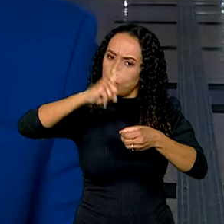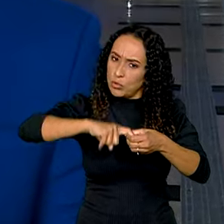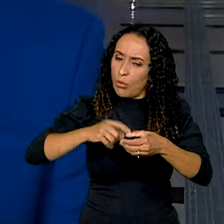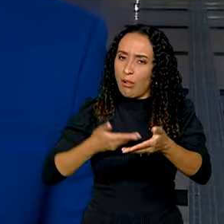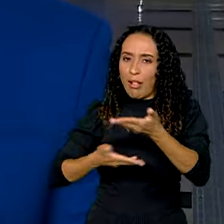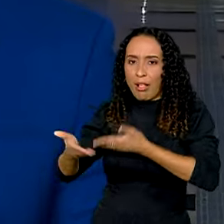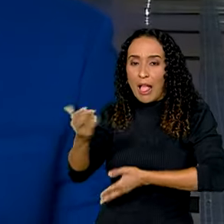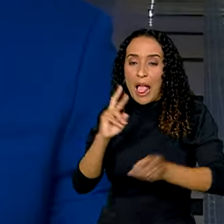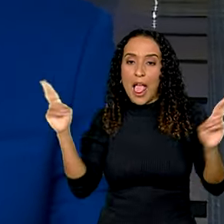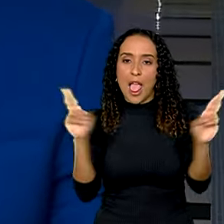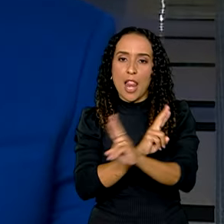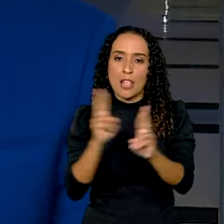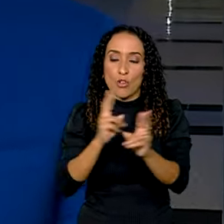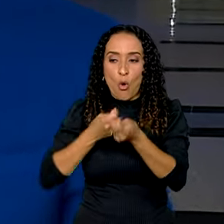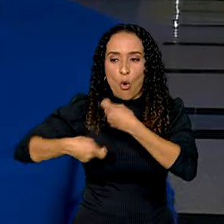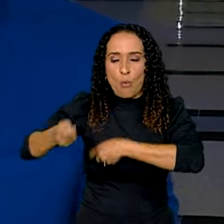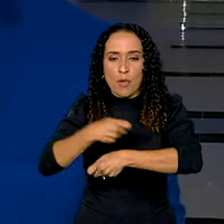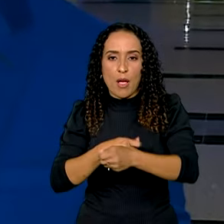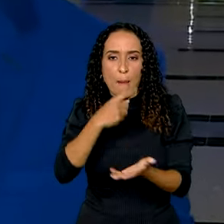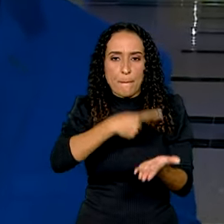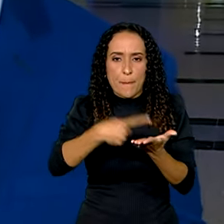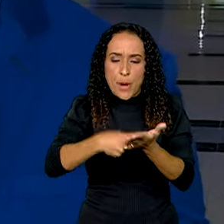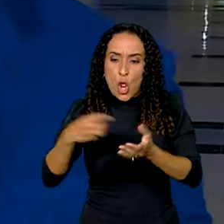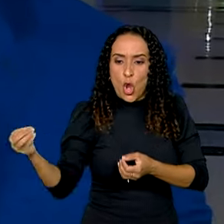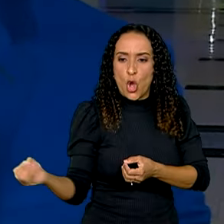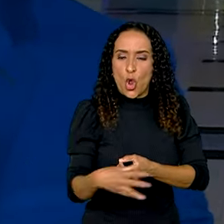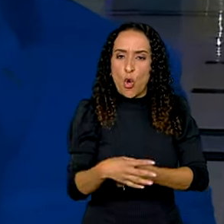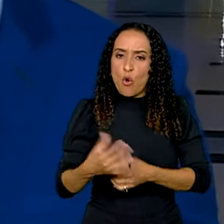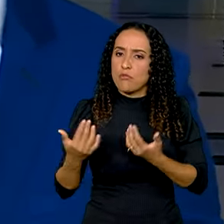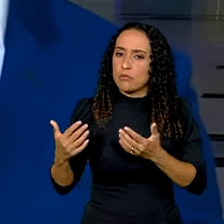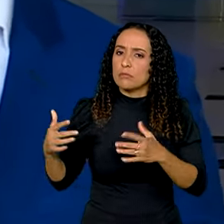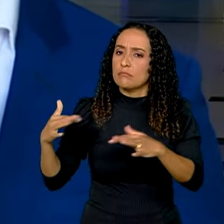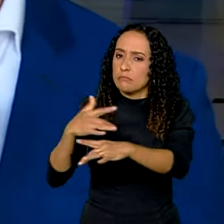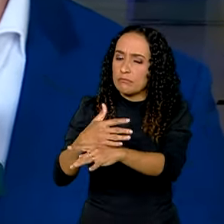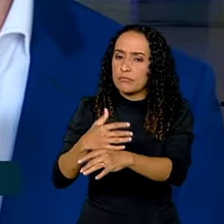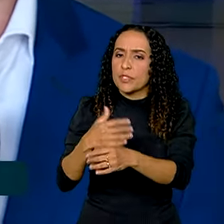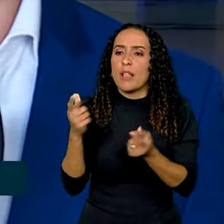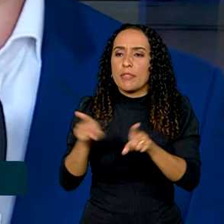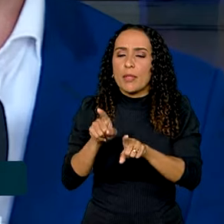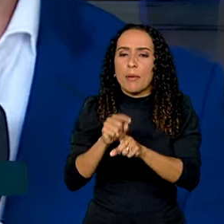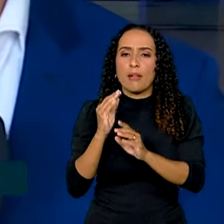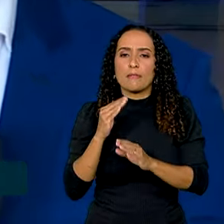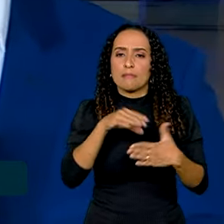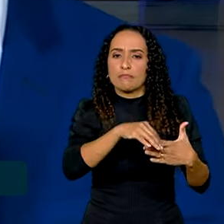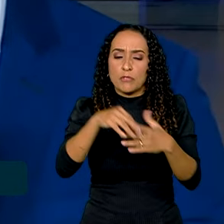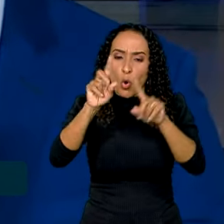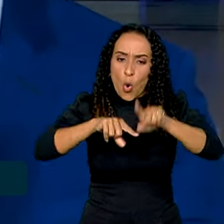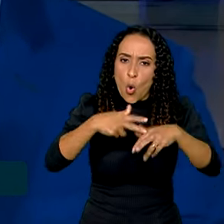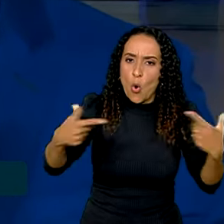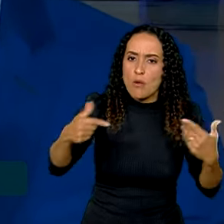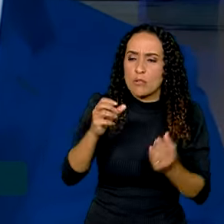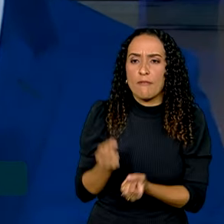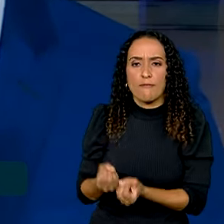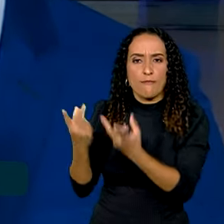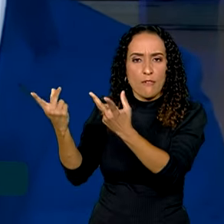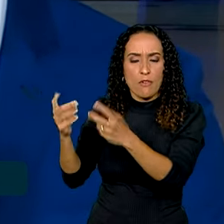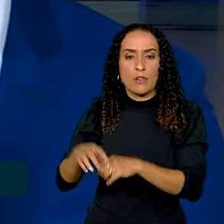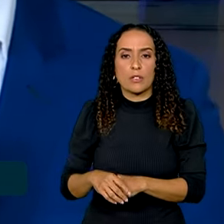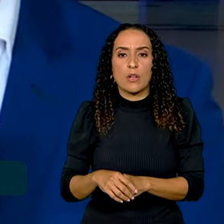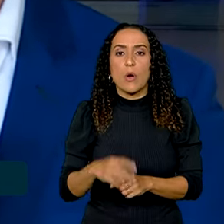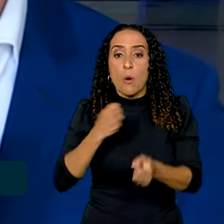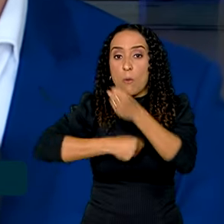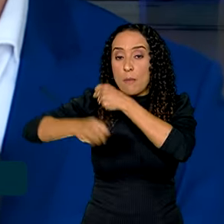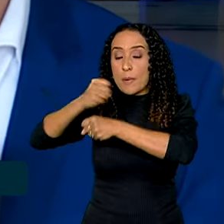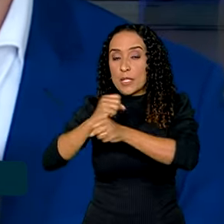relações comerciais. Novos acordos, mercados e destinos para os produtos brasileiros. No ano passado, um recorde de